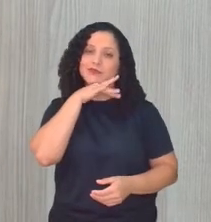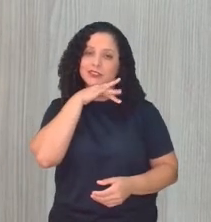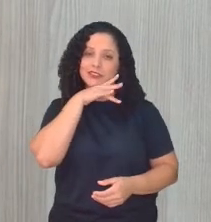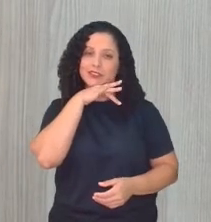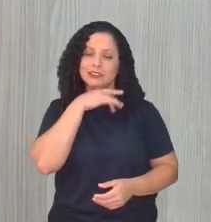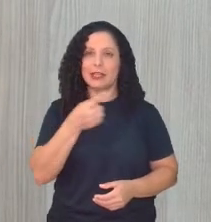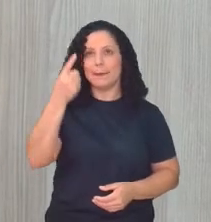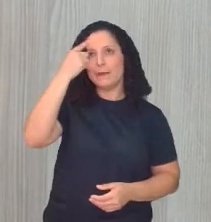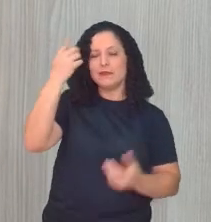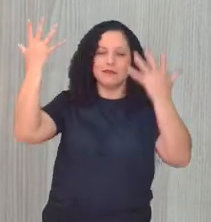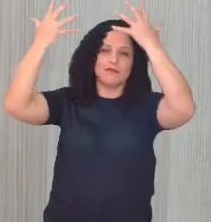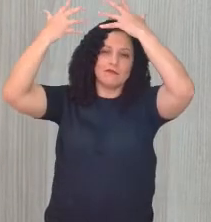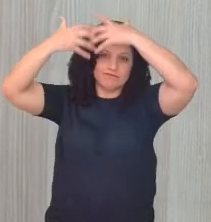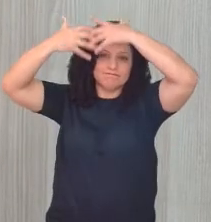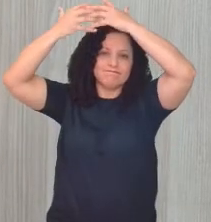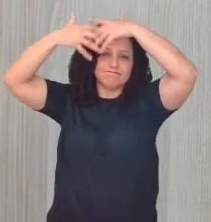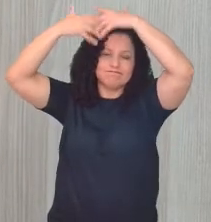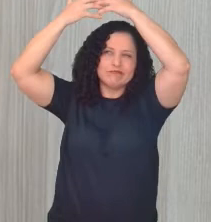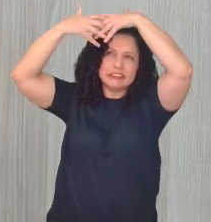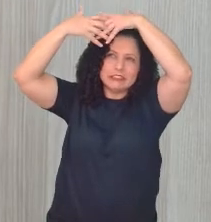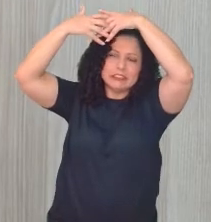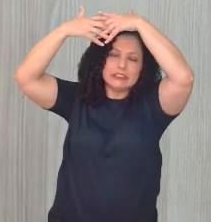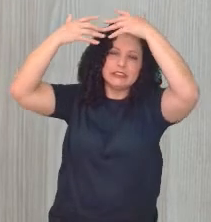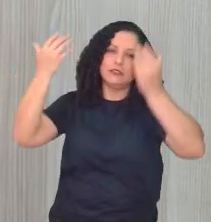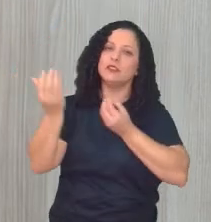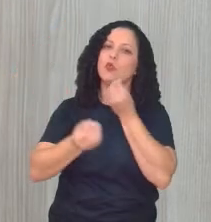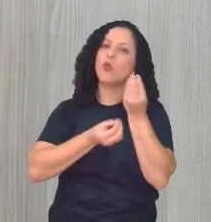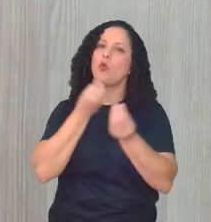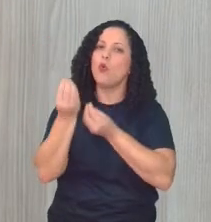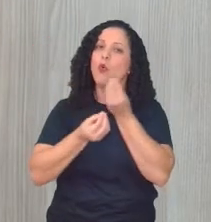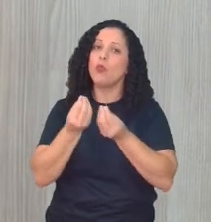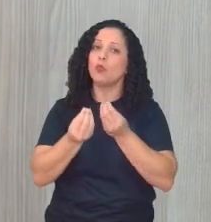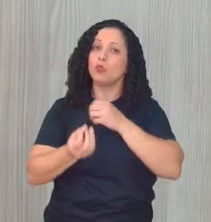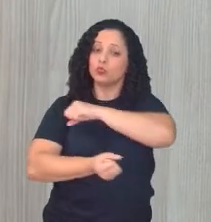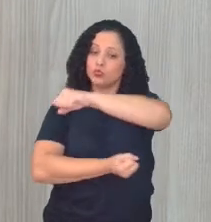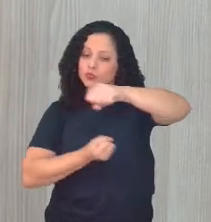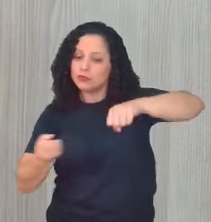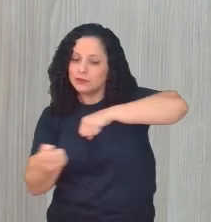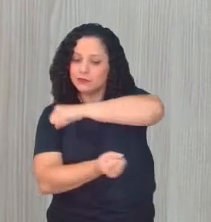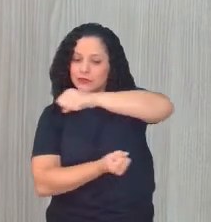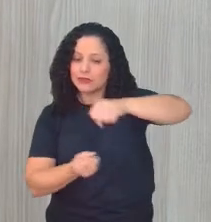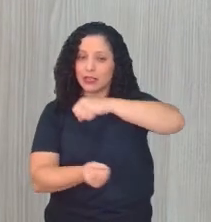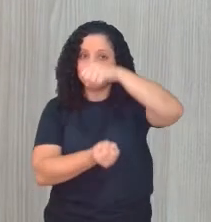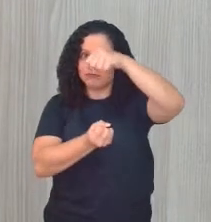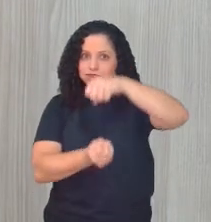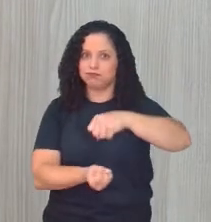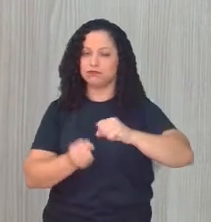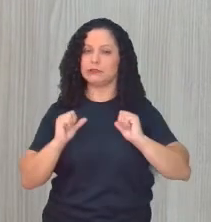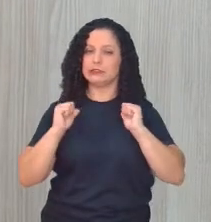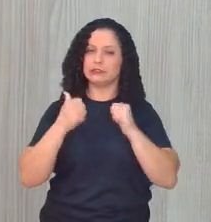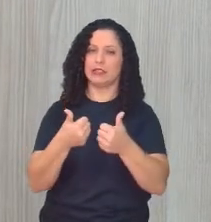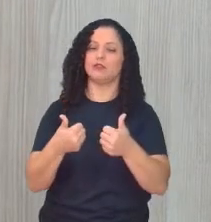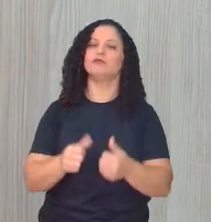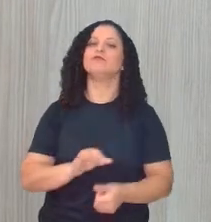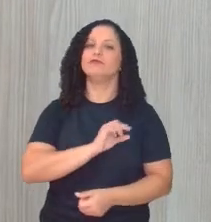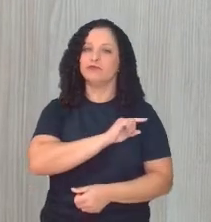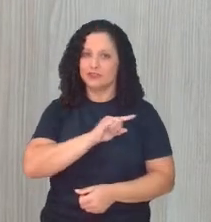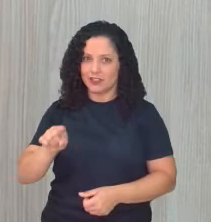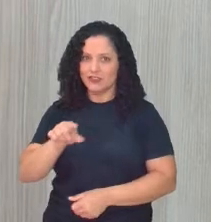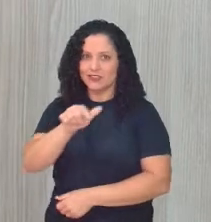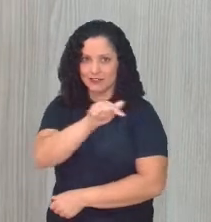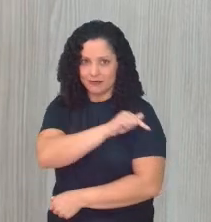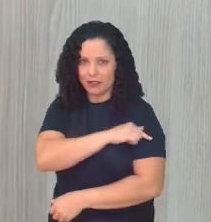coisa para a gente refletir e pensar e colocar essas práticas sustentáveis em prática. Beleza, pessoal? Do sétimo ano,